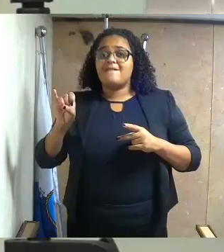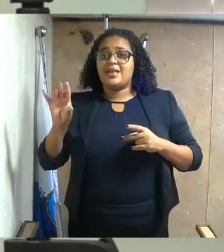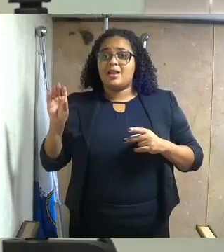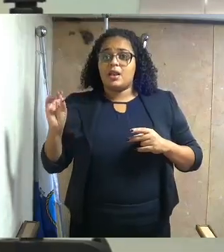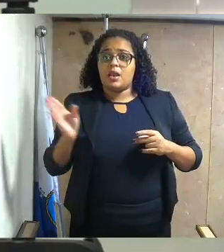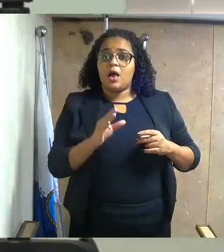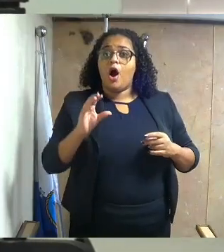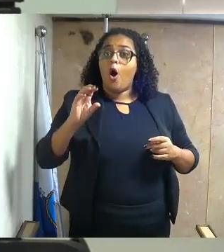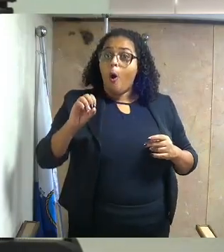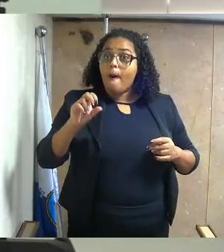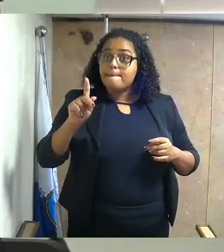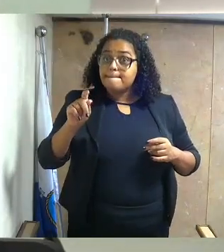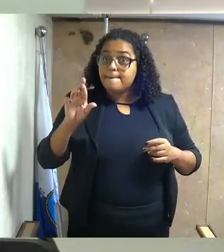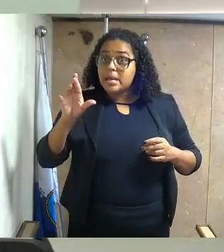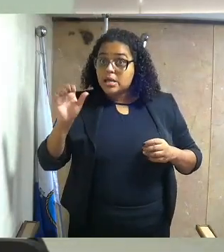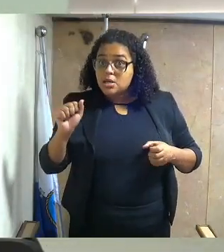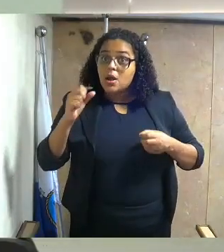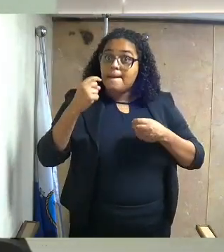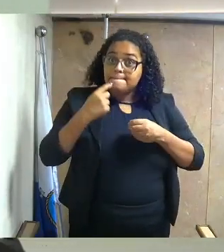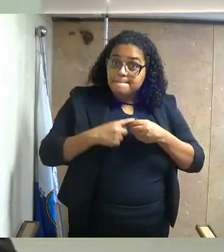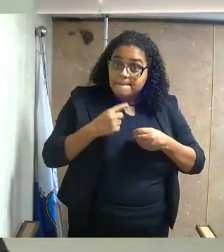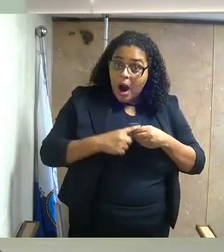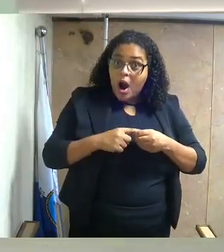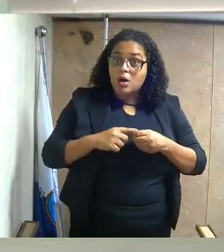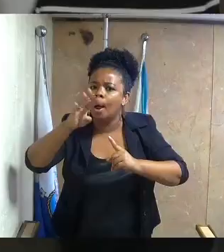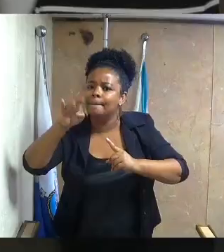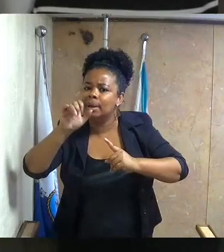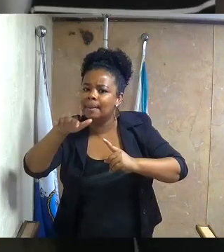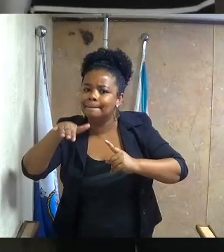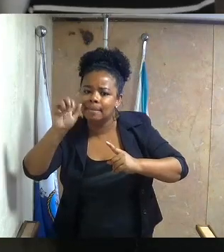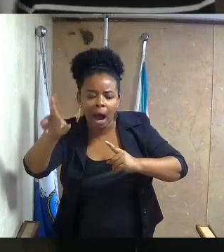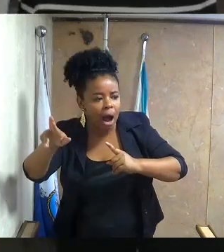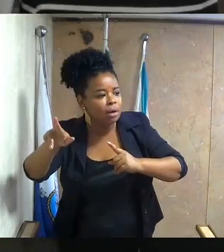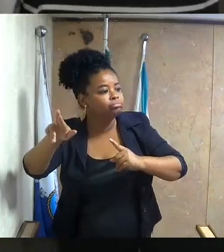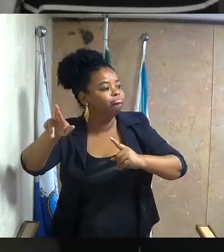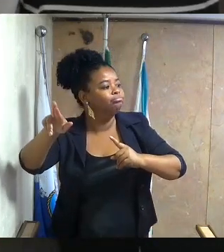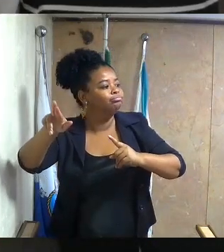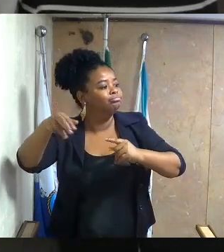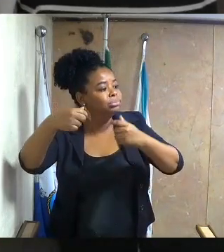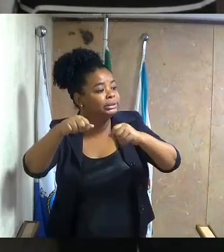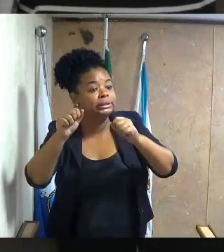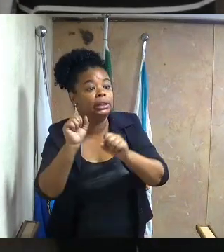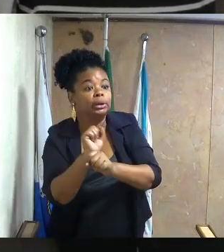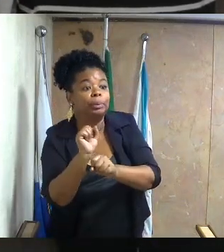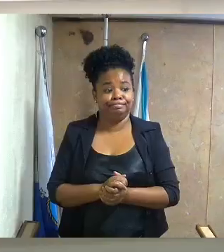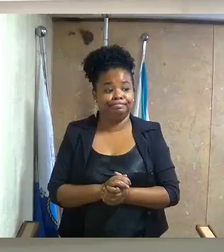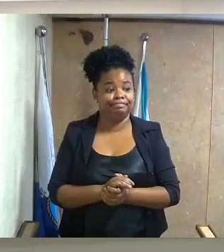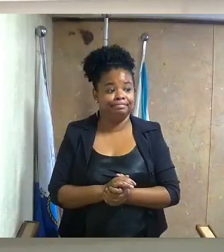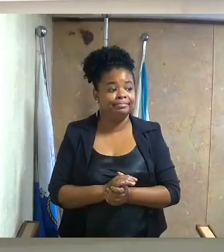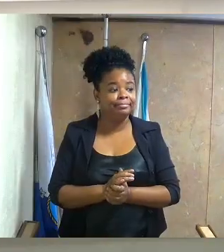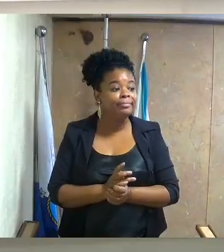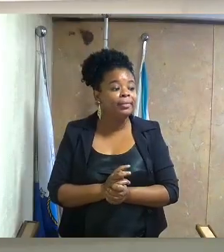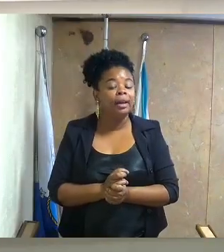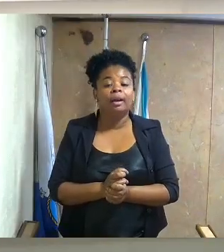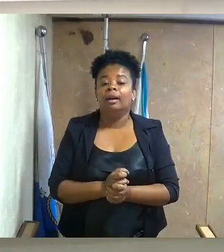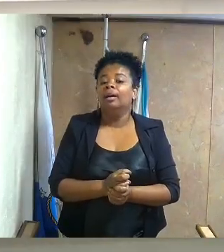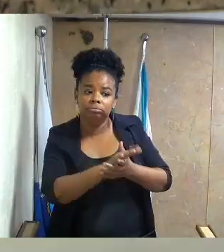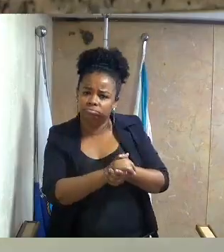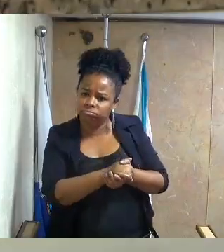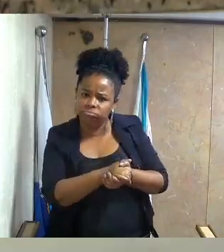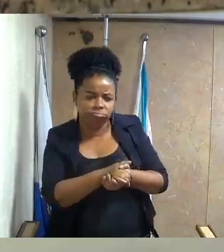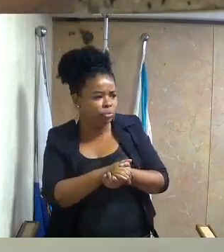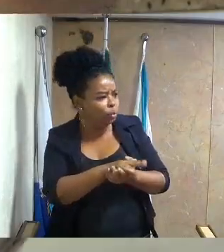Vila Operária, Parque das Missões, Bela Vista, Gramacho, Prainha e Campos Elíseos e os ex-vereadores Grande, Juliana do